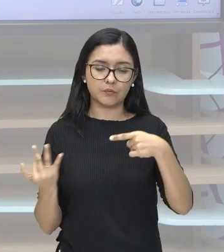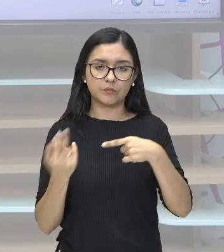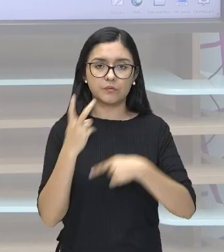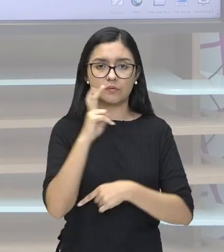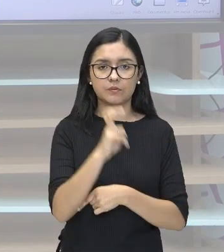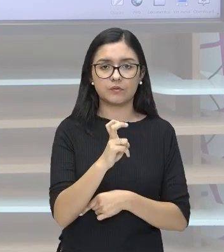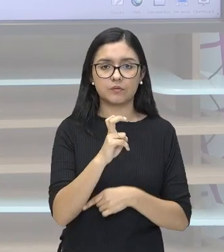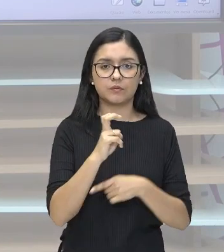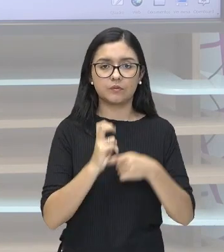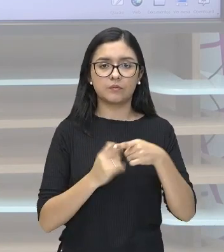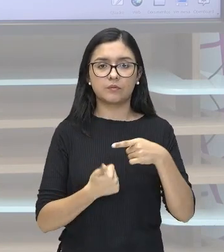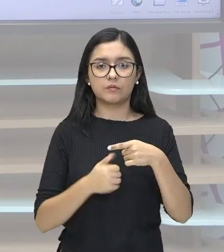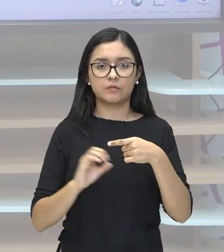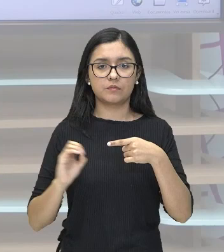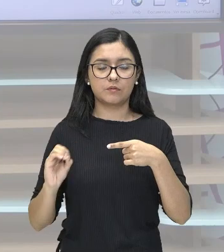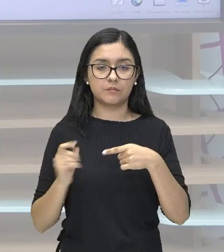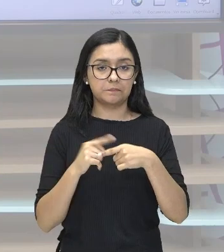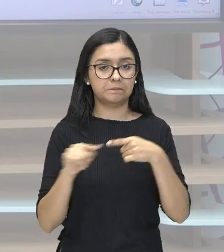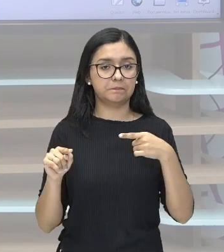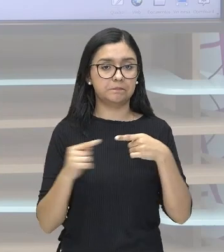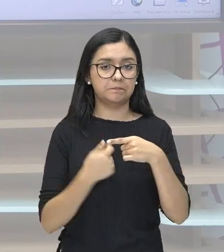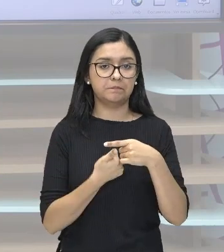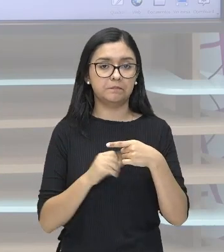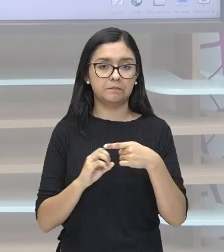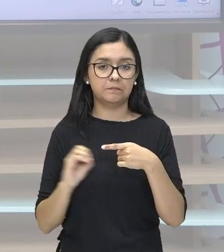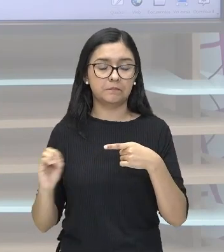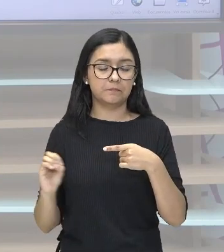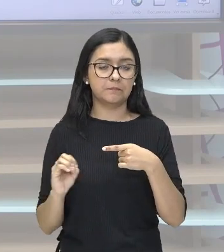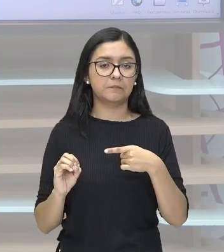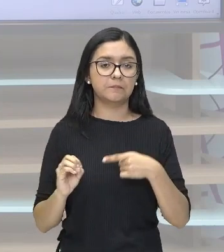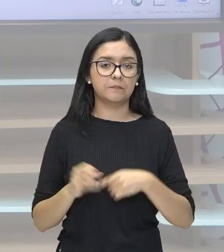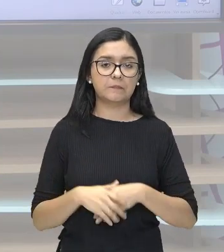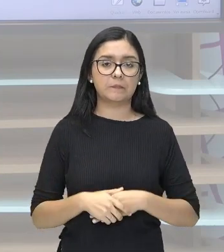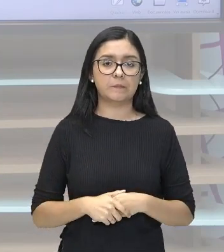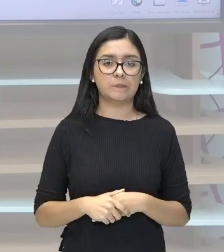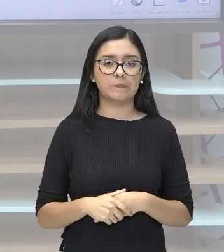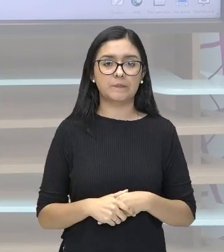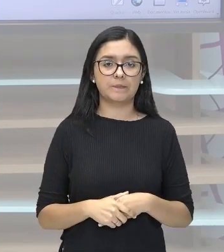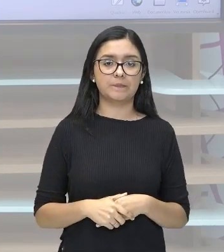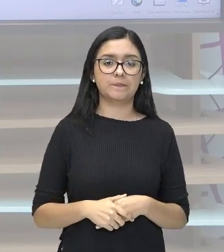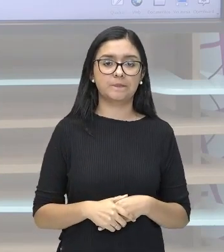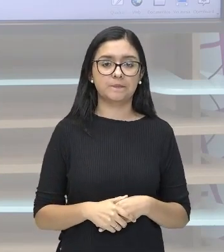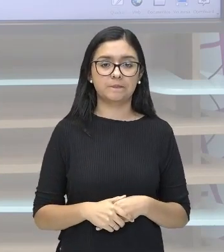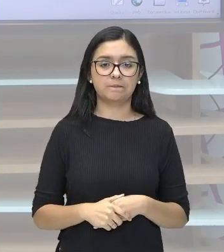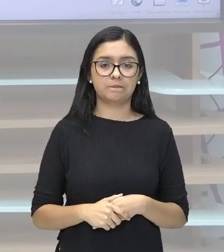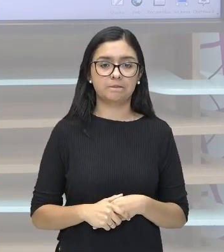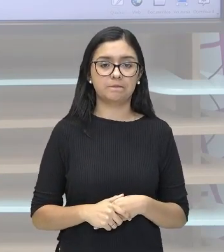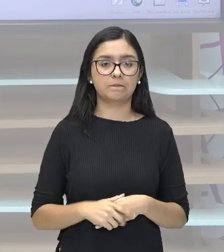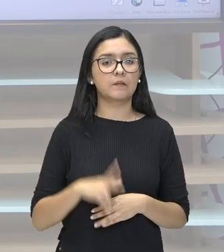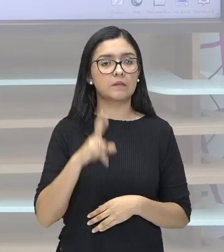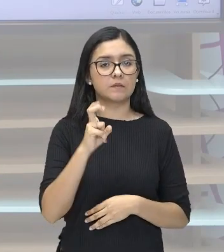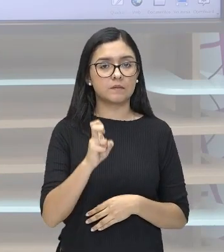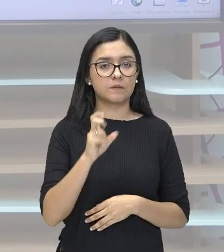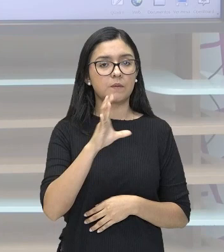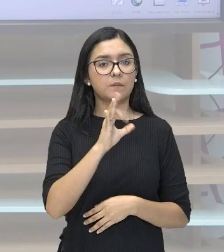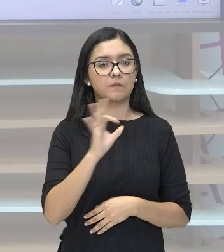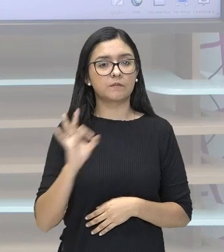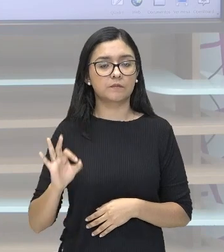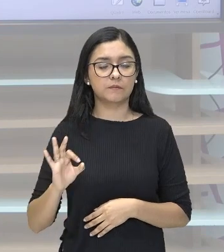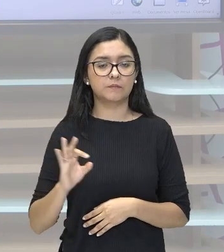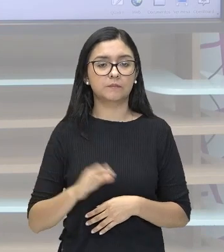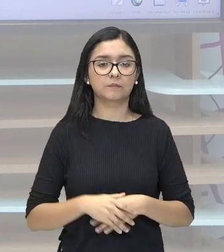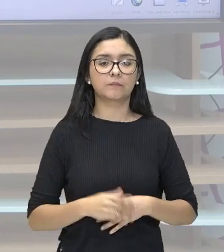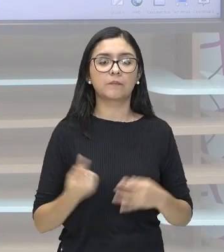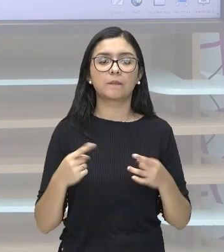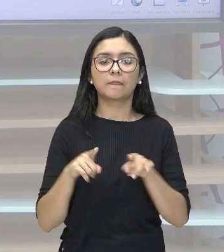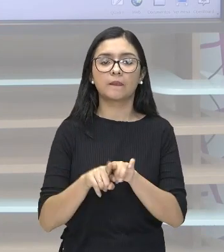5 dividido por 100, 5 centésimos, 5%, tá? E